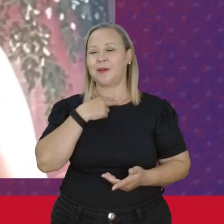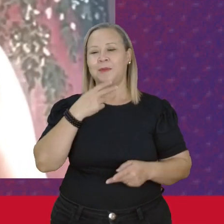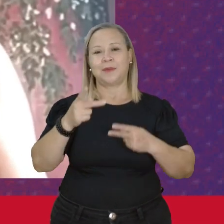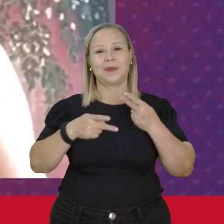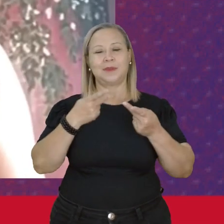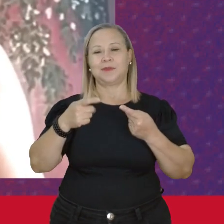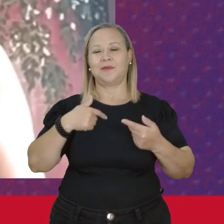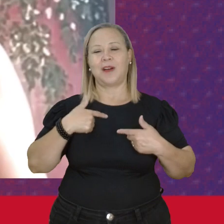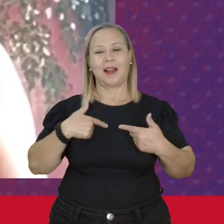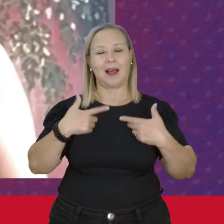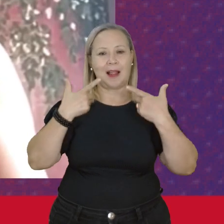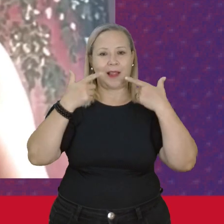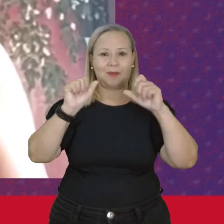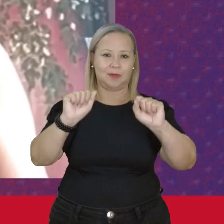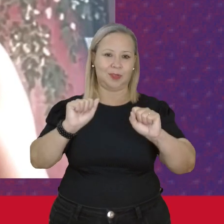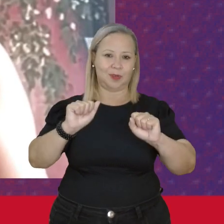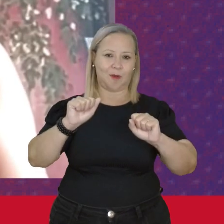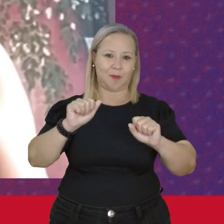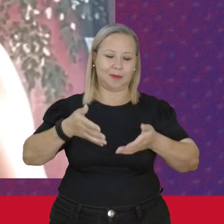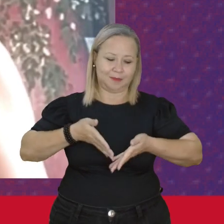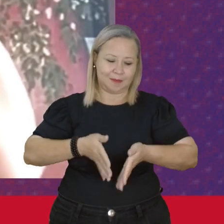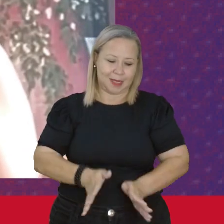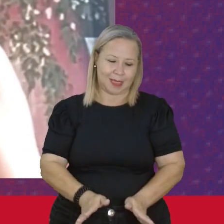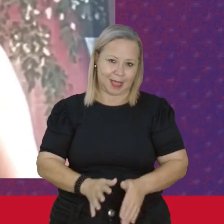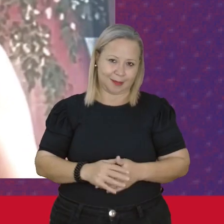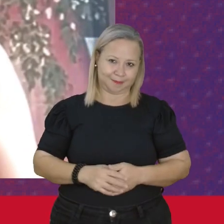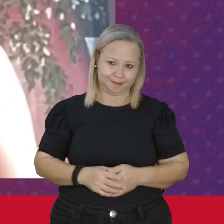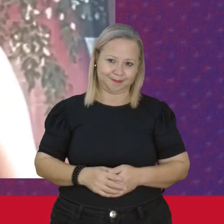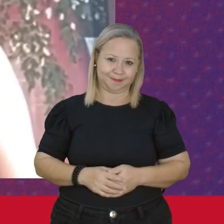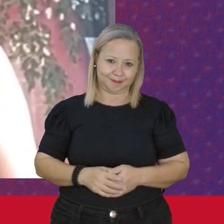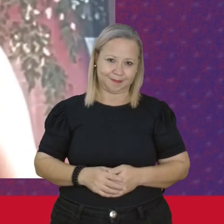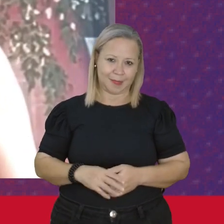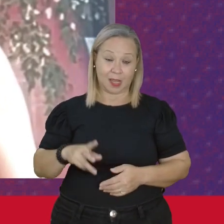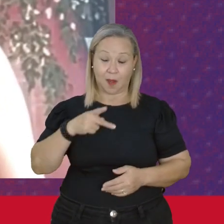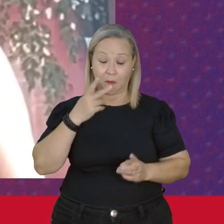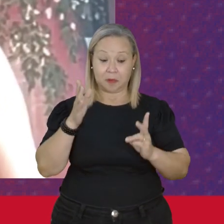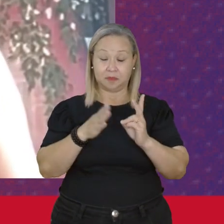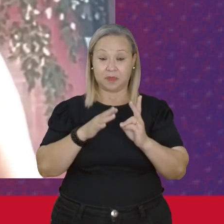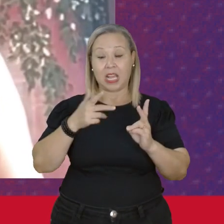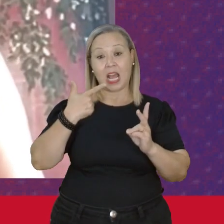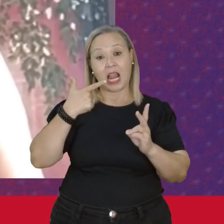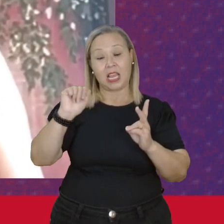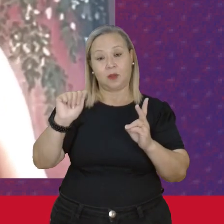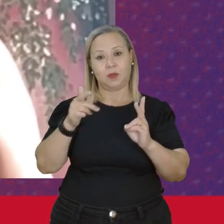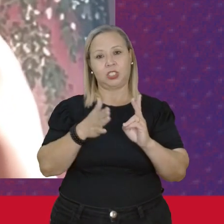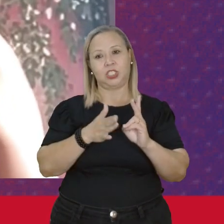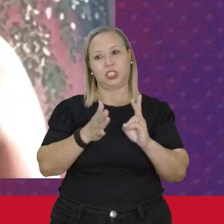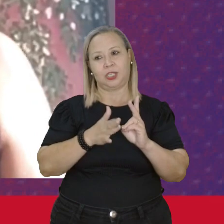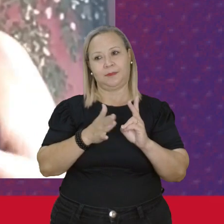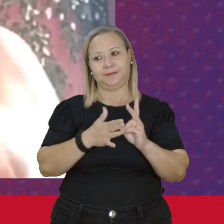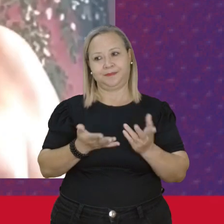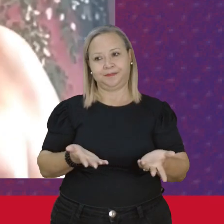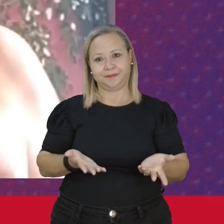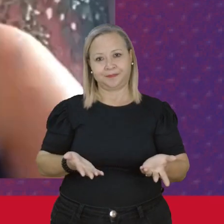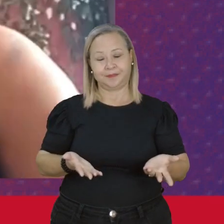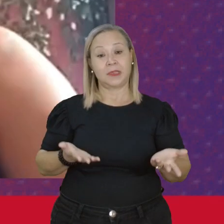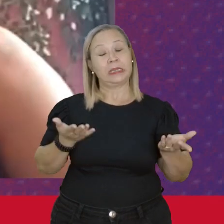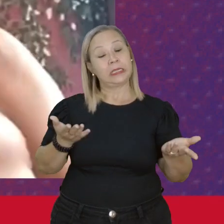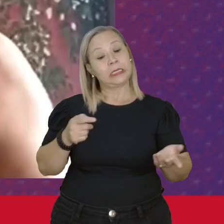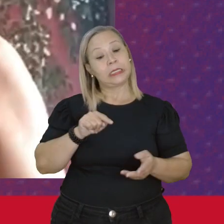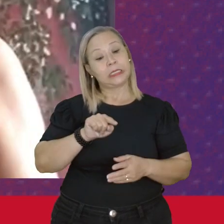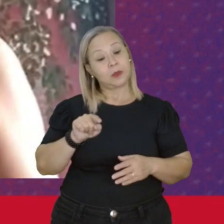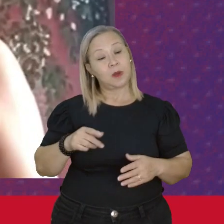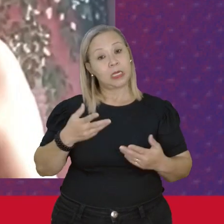Materno Que são Em torno De 274 E quem mantém Isso aí São justamente As mulheres Então é isso